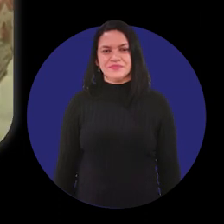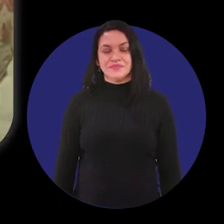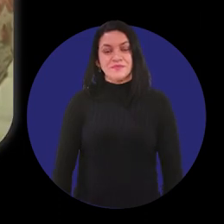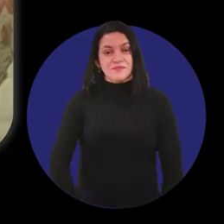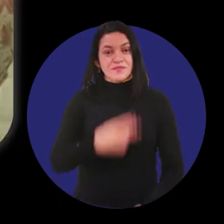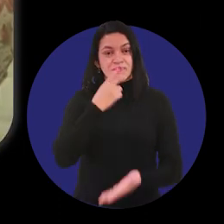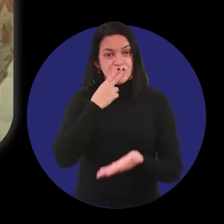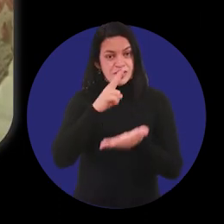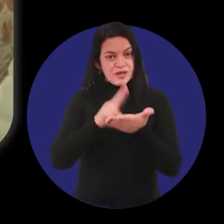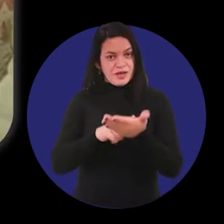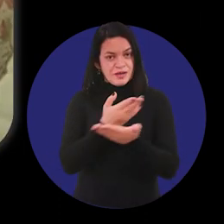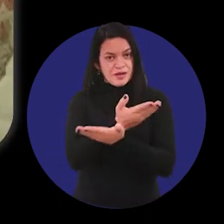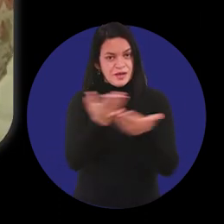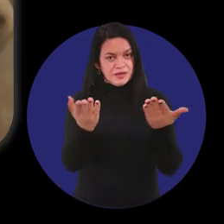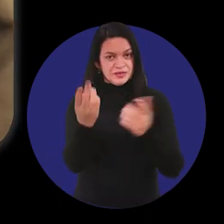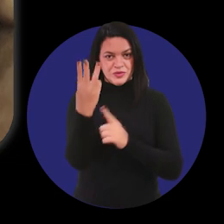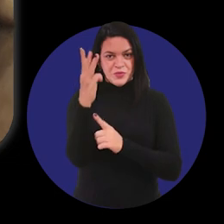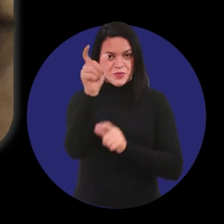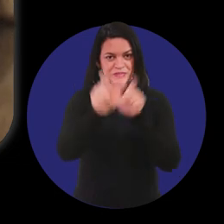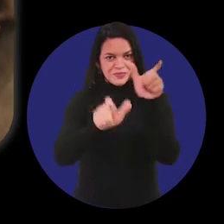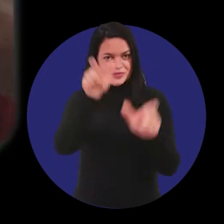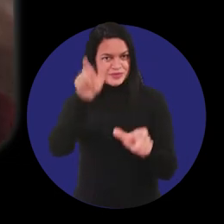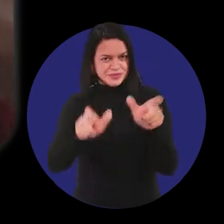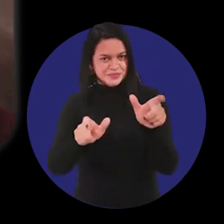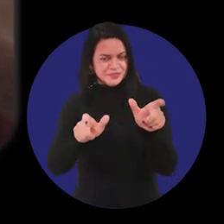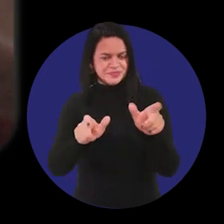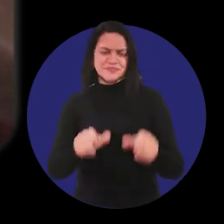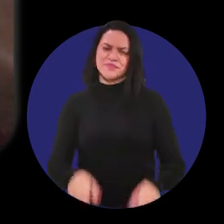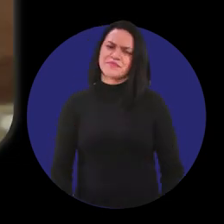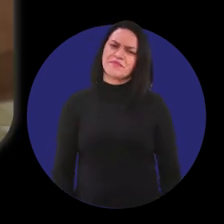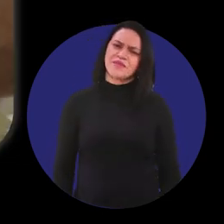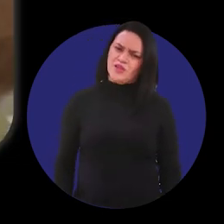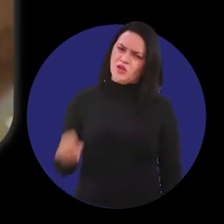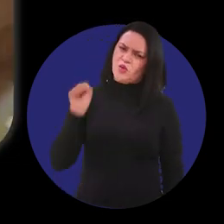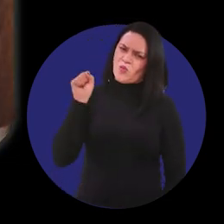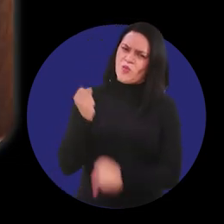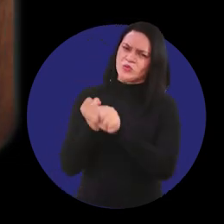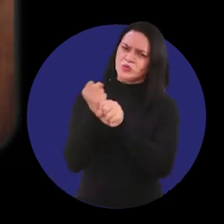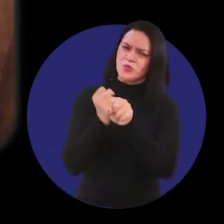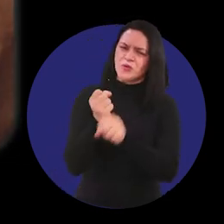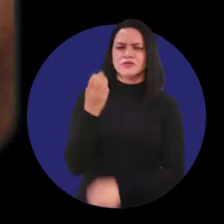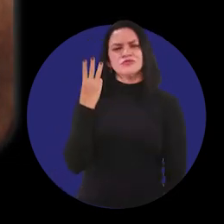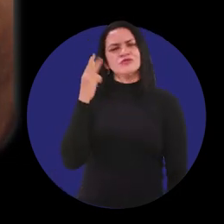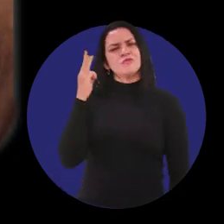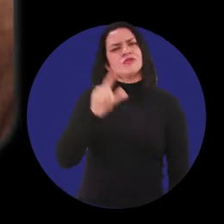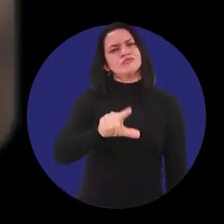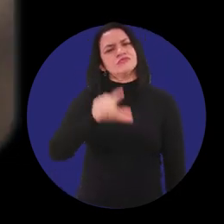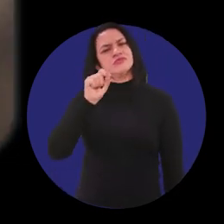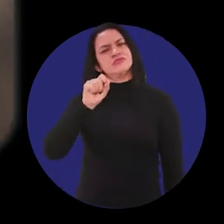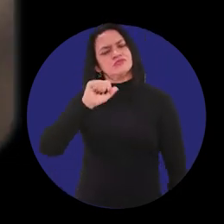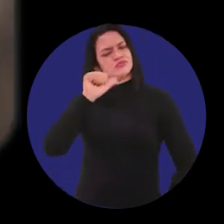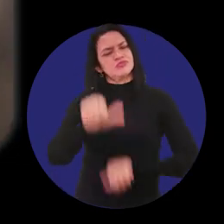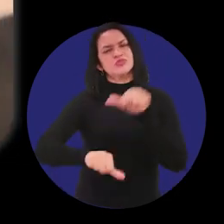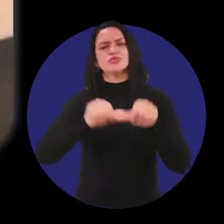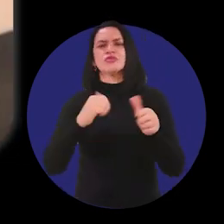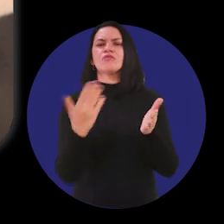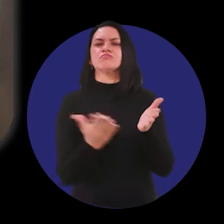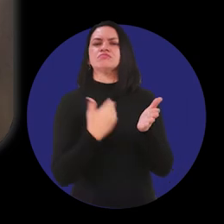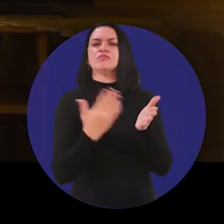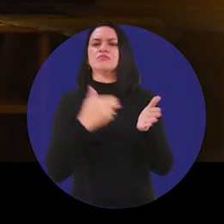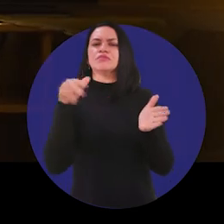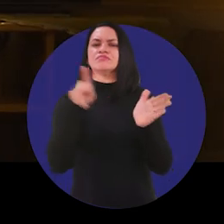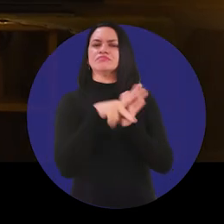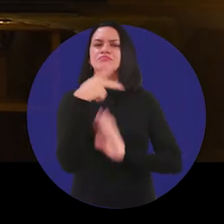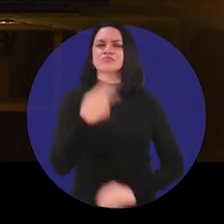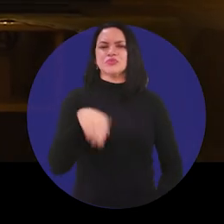Carta aos Maranhenses. Há oito anos, o Maranhão decidiu escrever uma nova página na sua história.